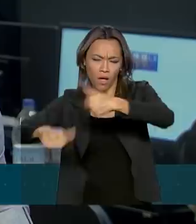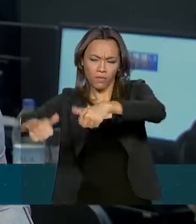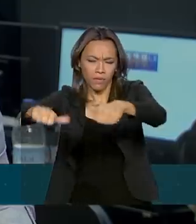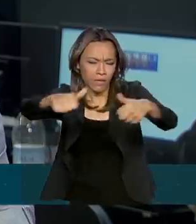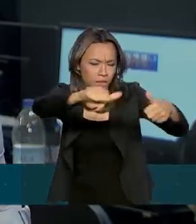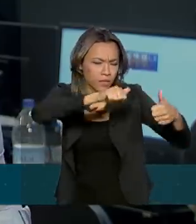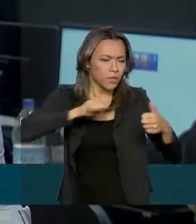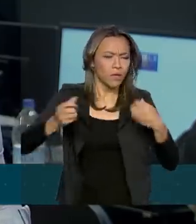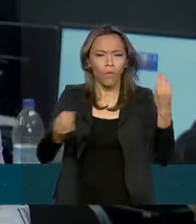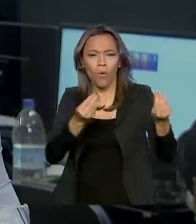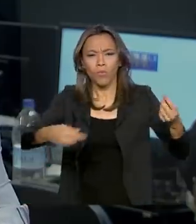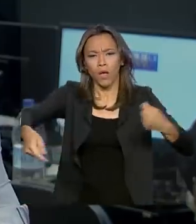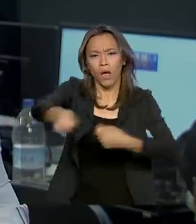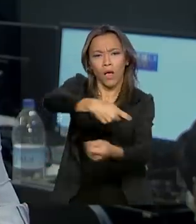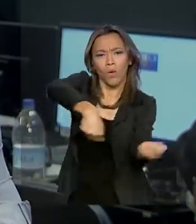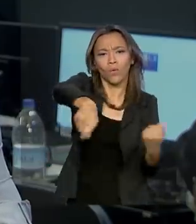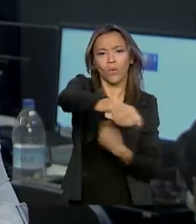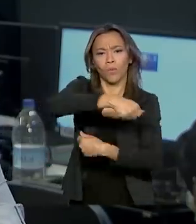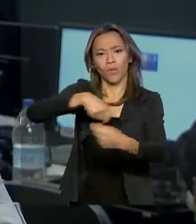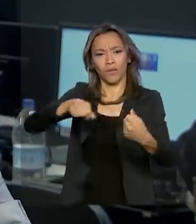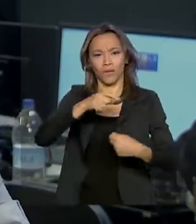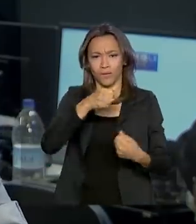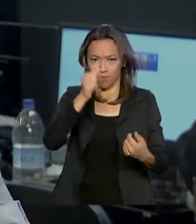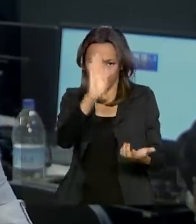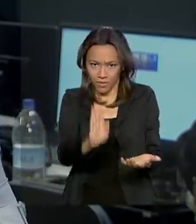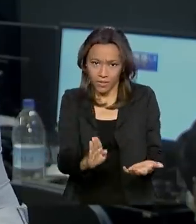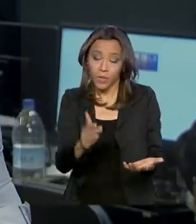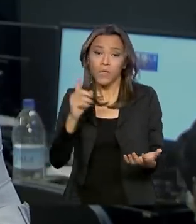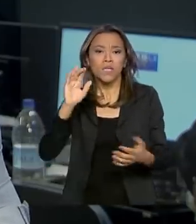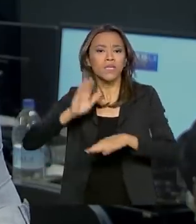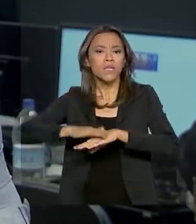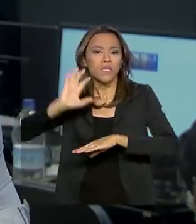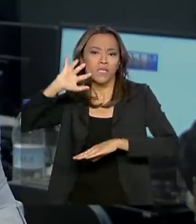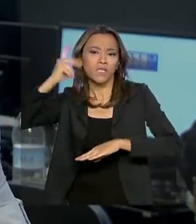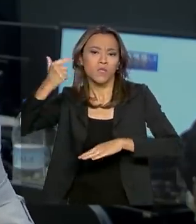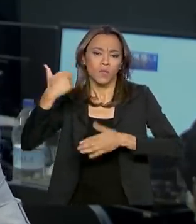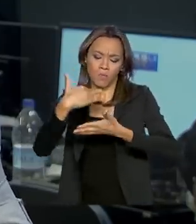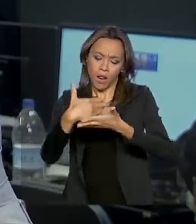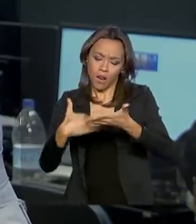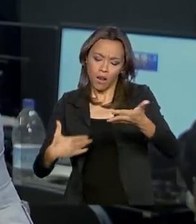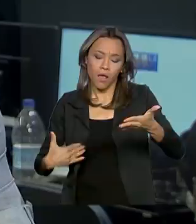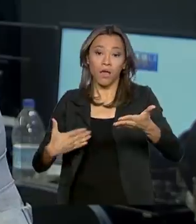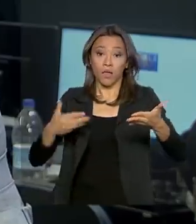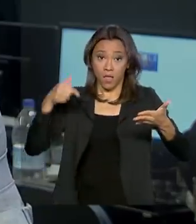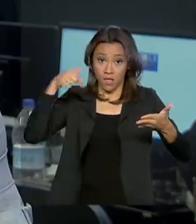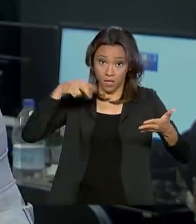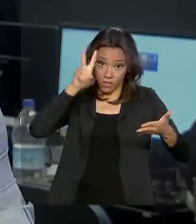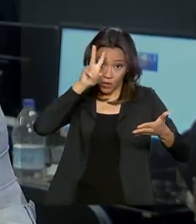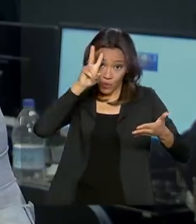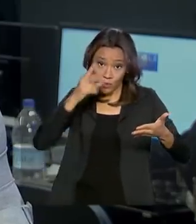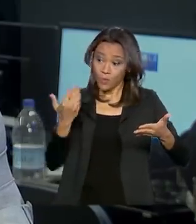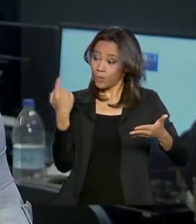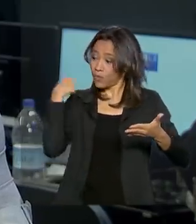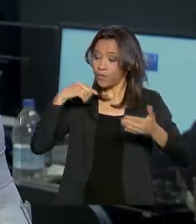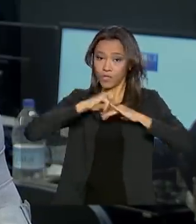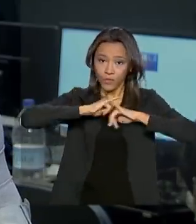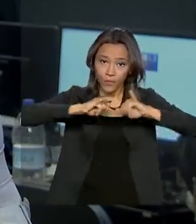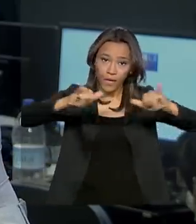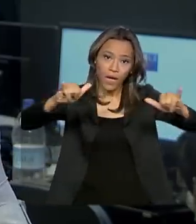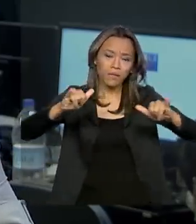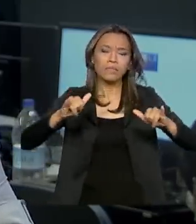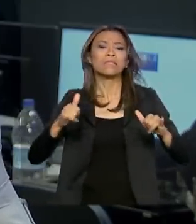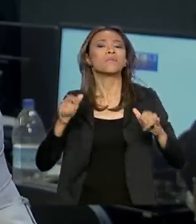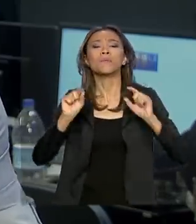futuros da decisão a ser tomada. O boletim Focus do Banco Central, divulgado nesta segunda-feira, aponta que a